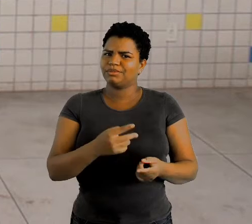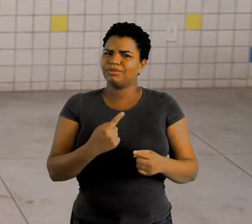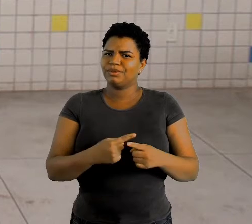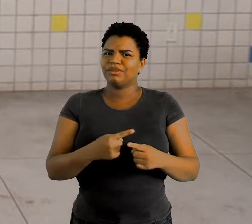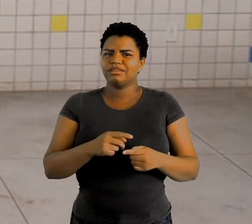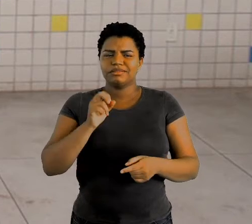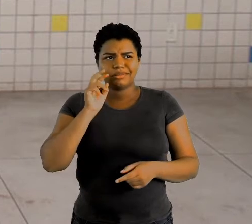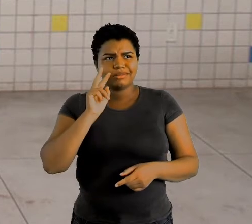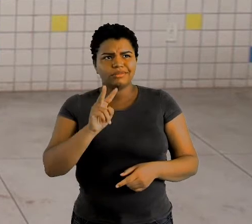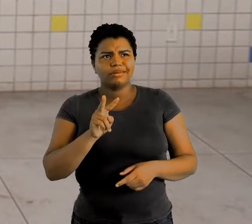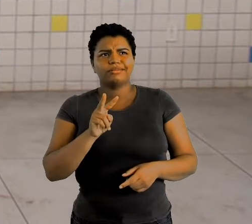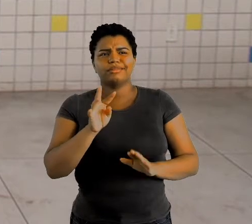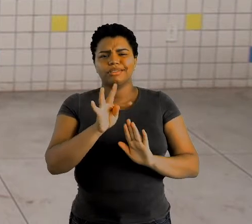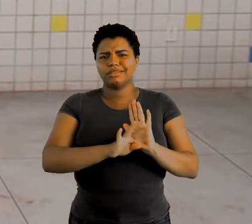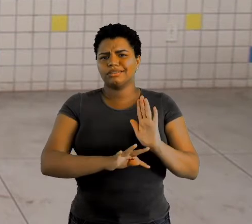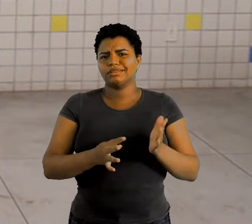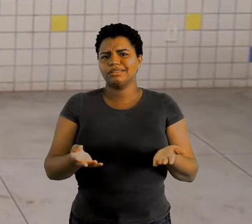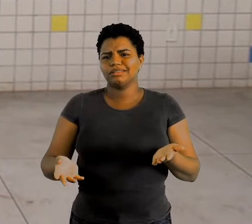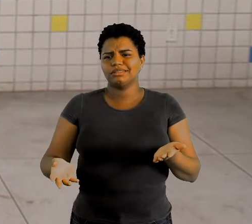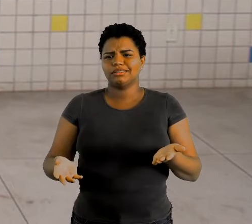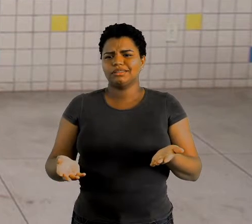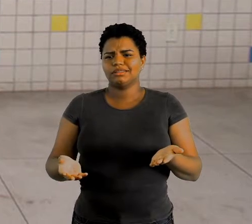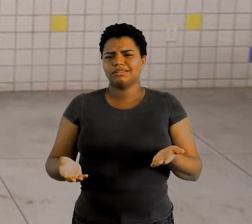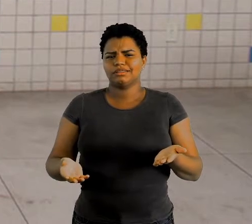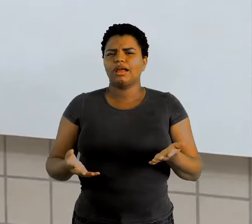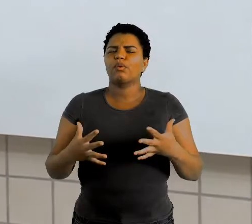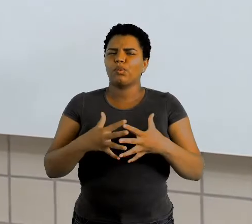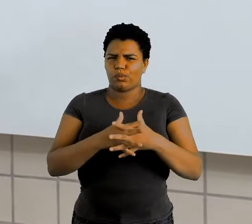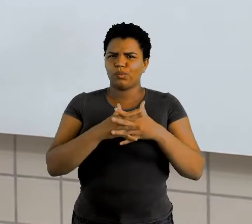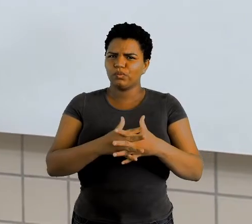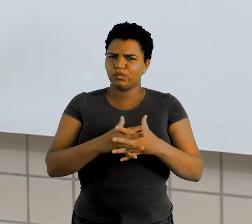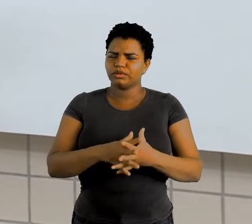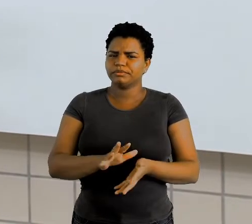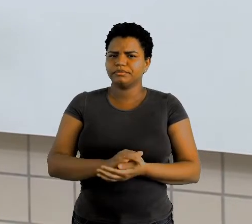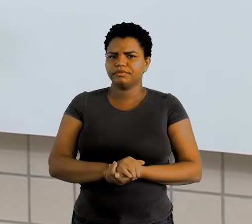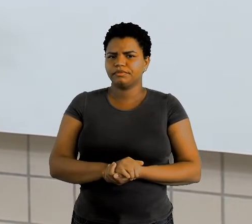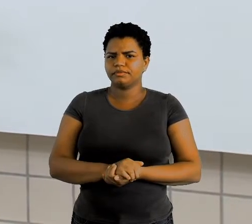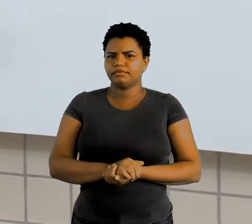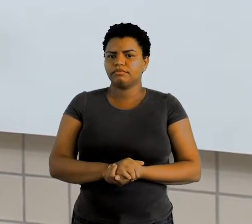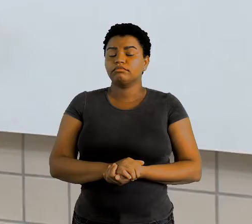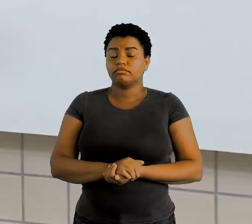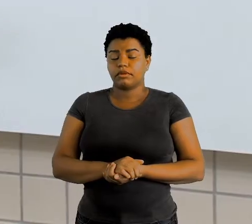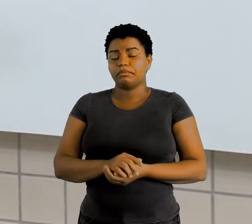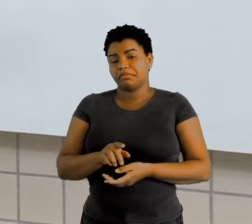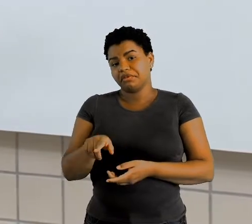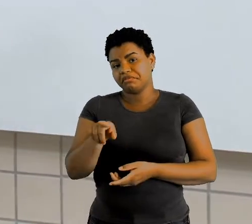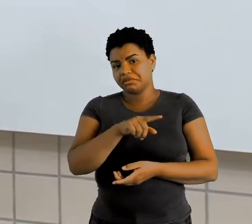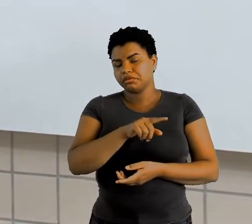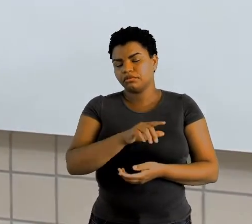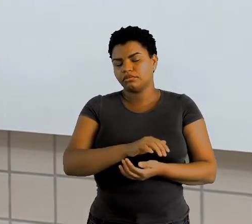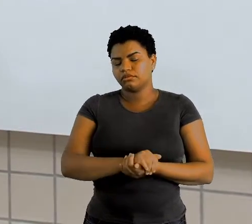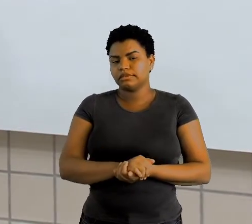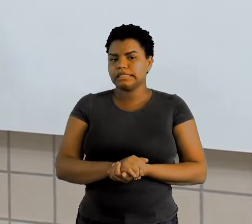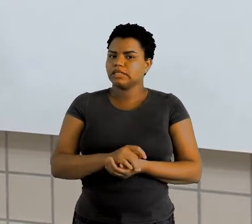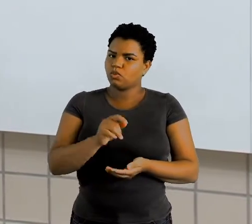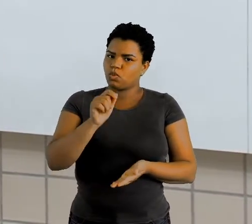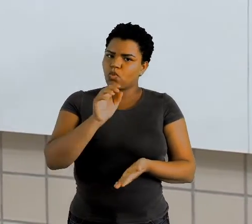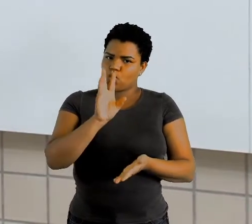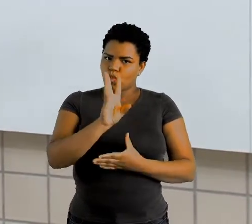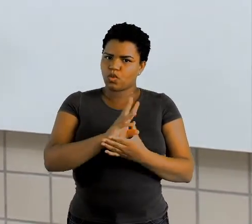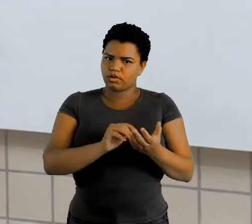ficar só olhando lá no texto, fica complicado, tá? Às vezes, para você. Então, copia comigo.